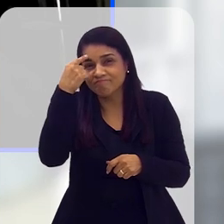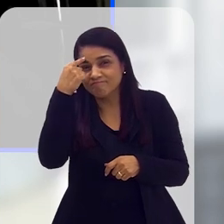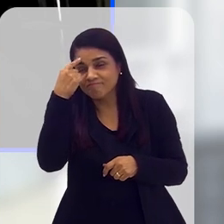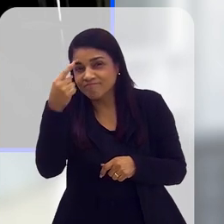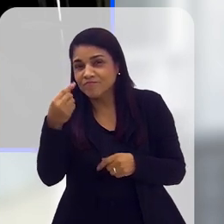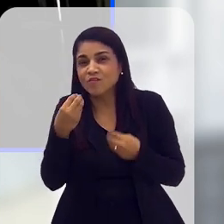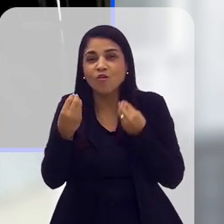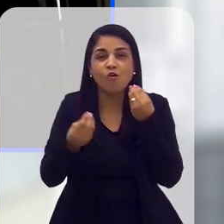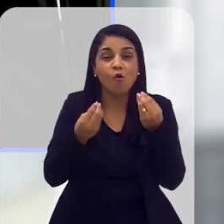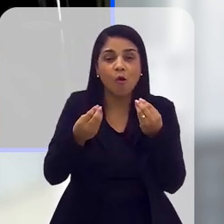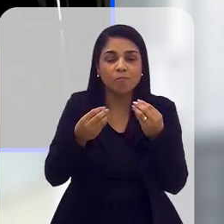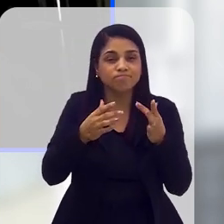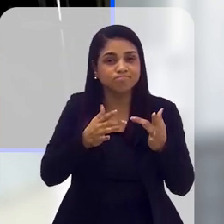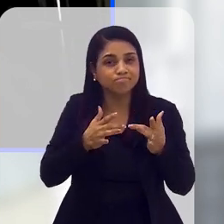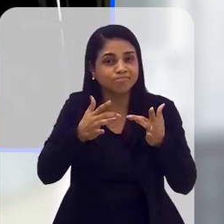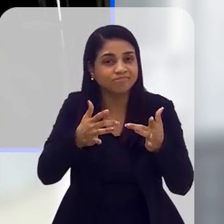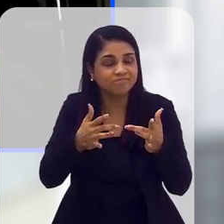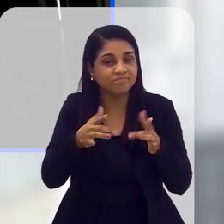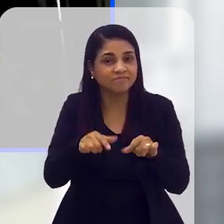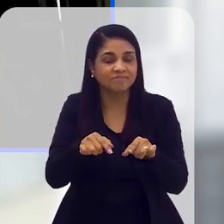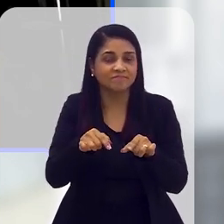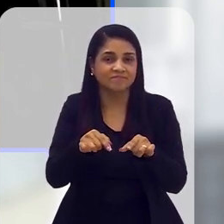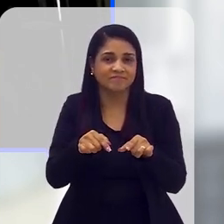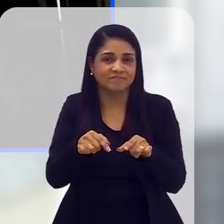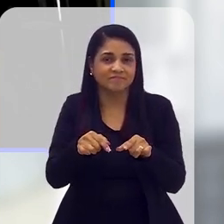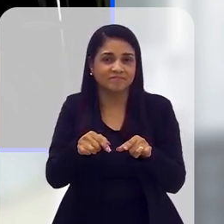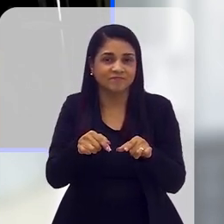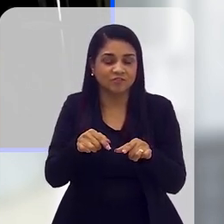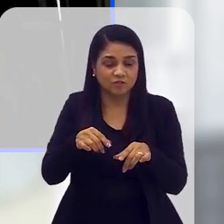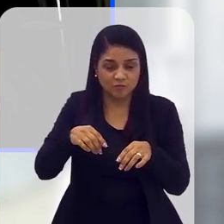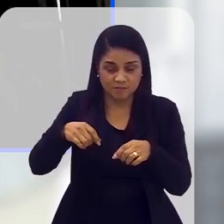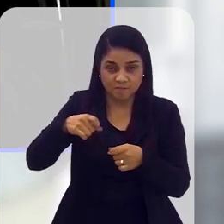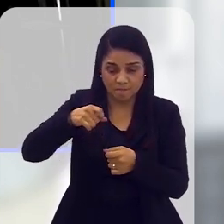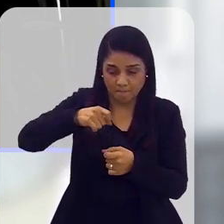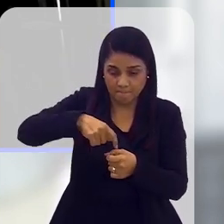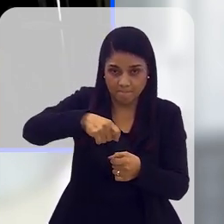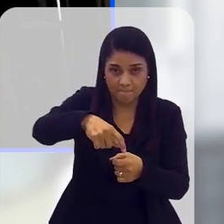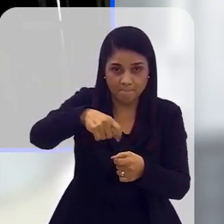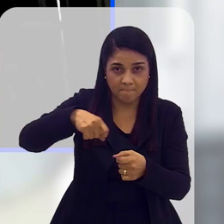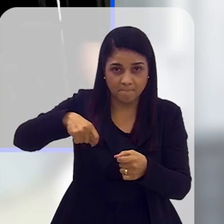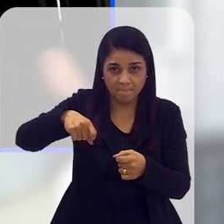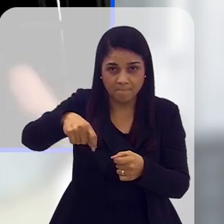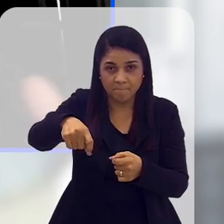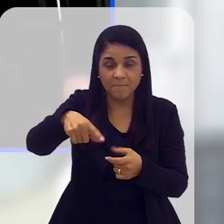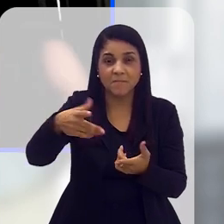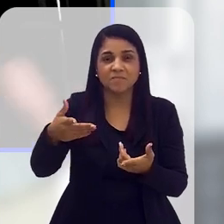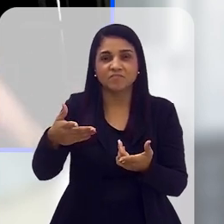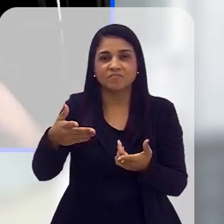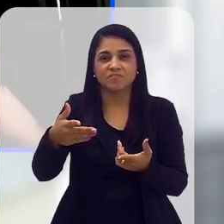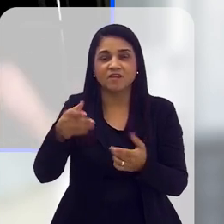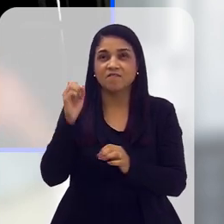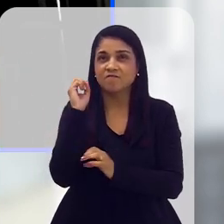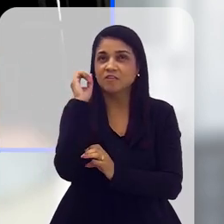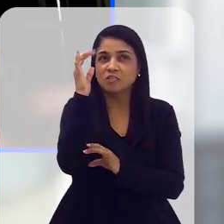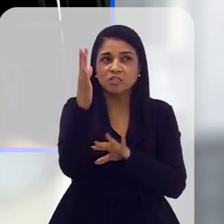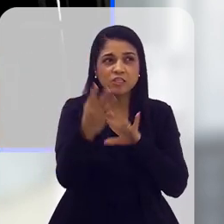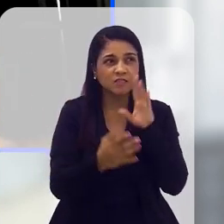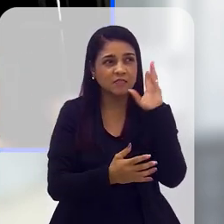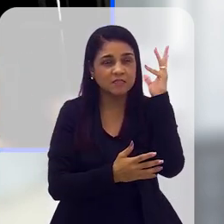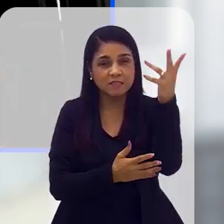restaurações espontâneas de pastagens degradadas que depois voltaram a ser